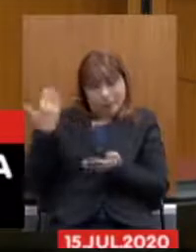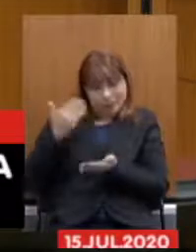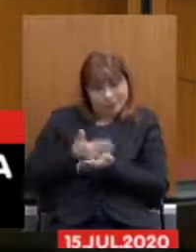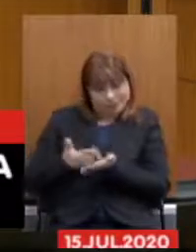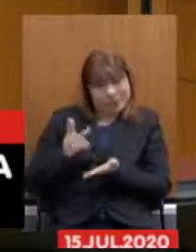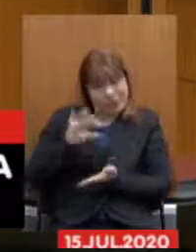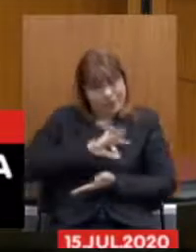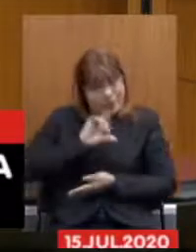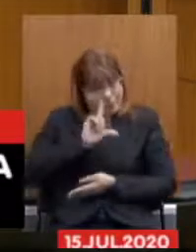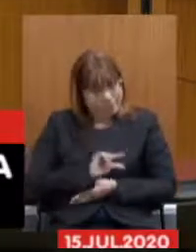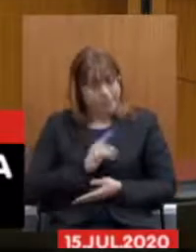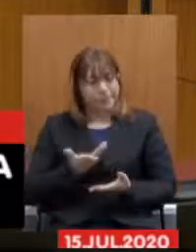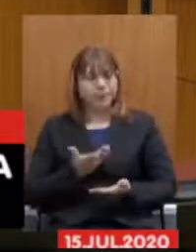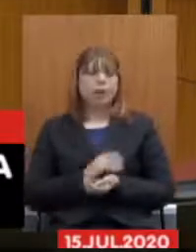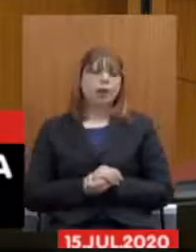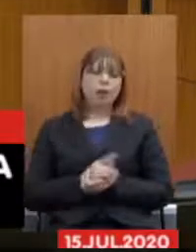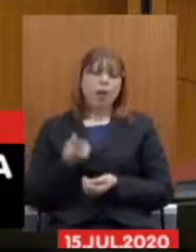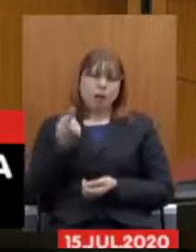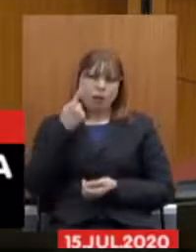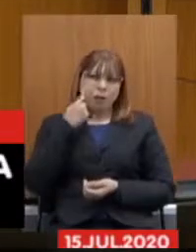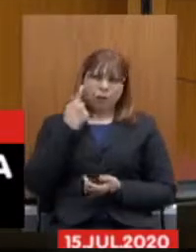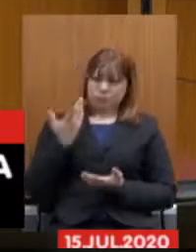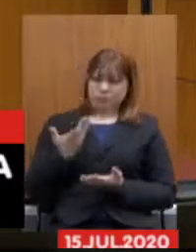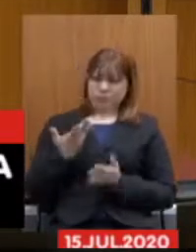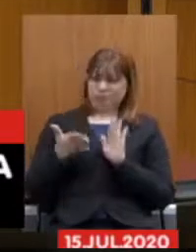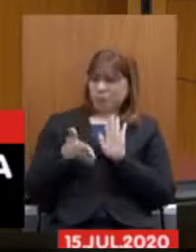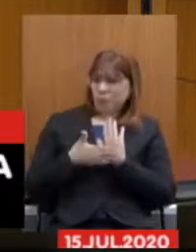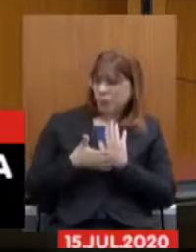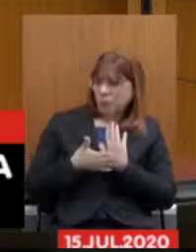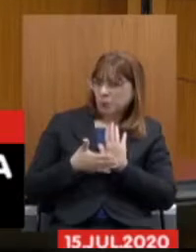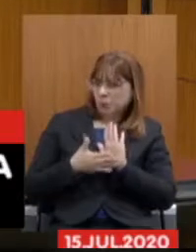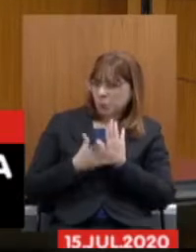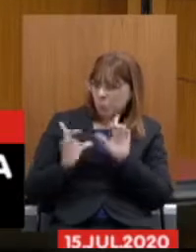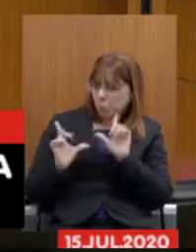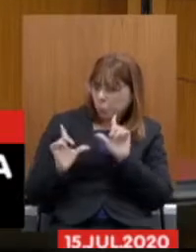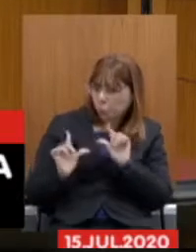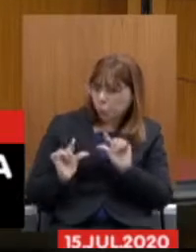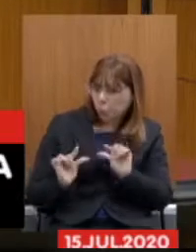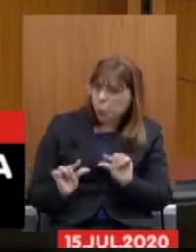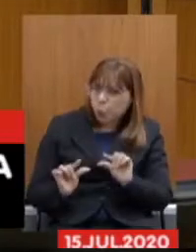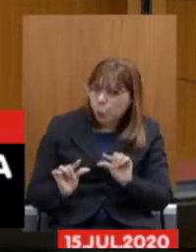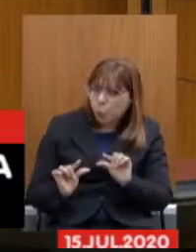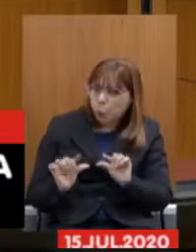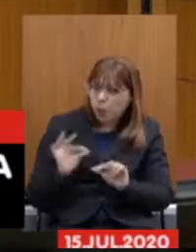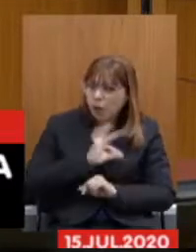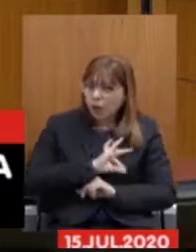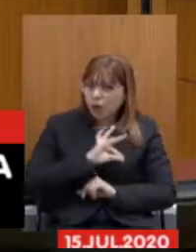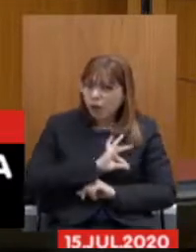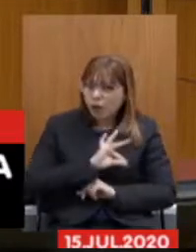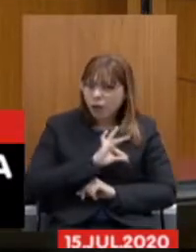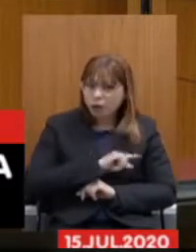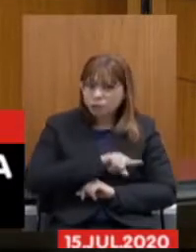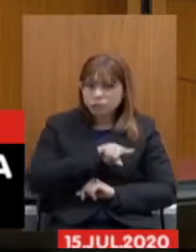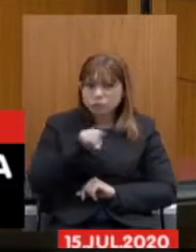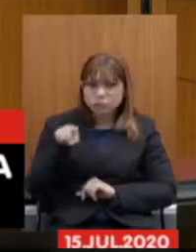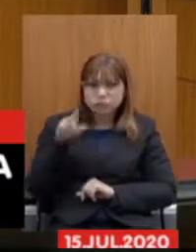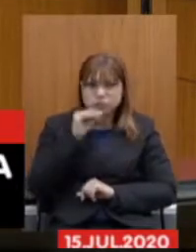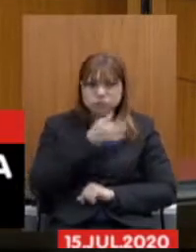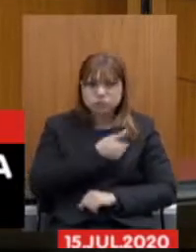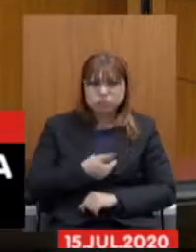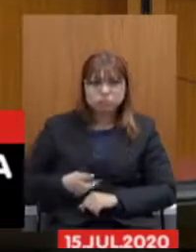E aí, quando a gente se depara com uma proposta que reduz ainda mais os salários desses servidores,